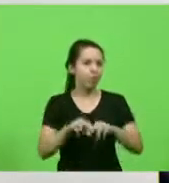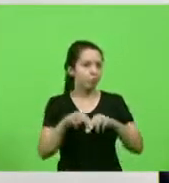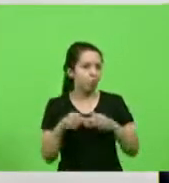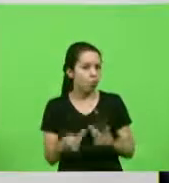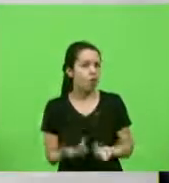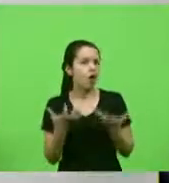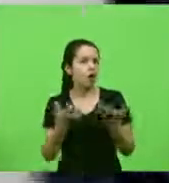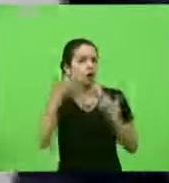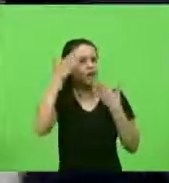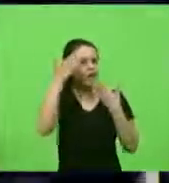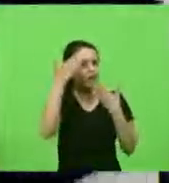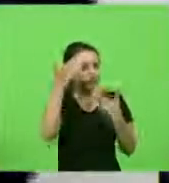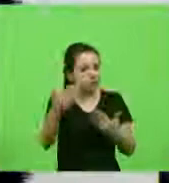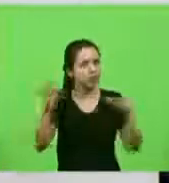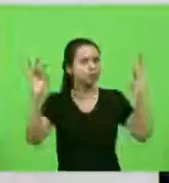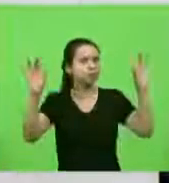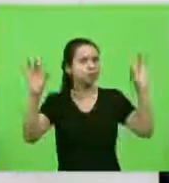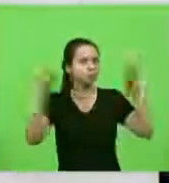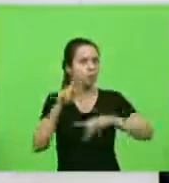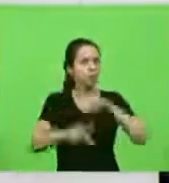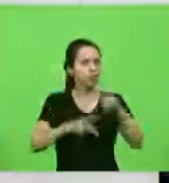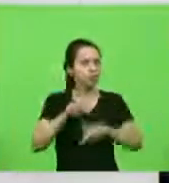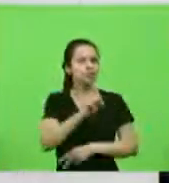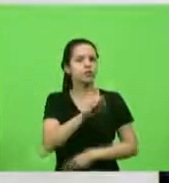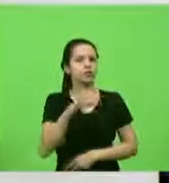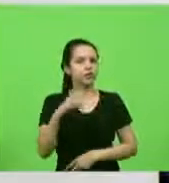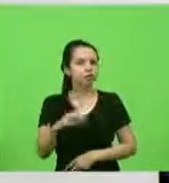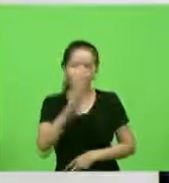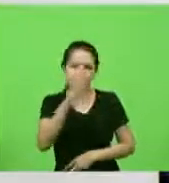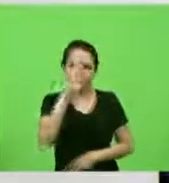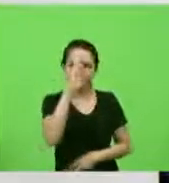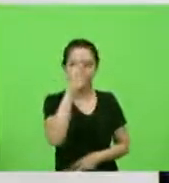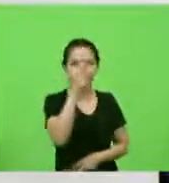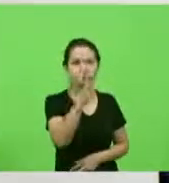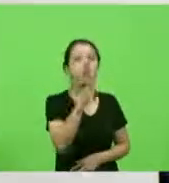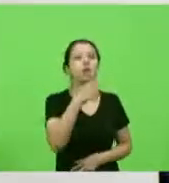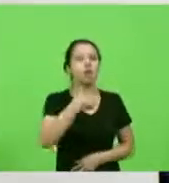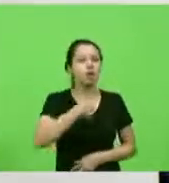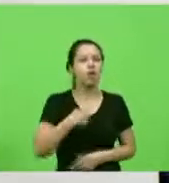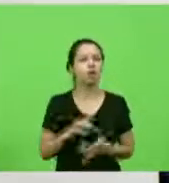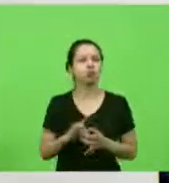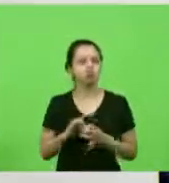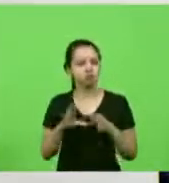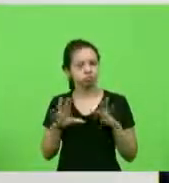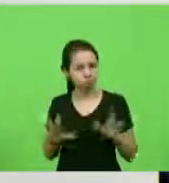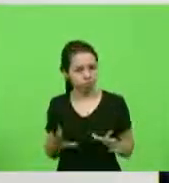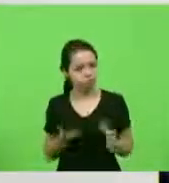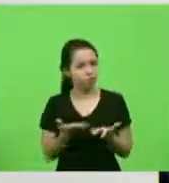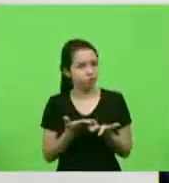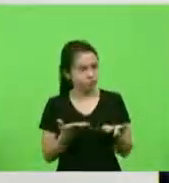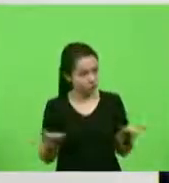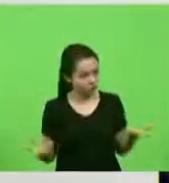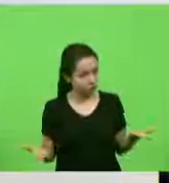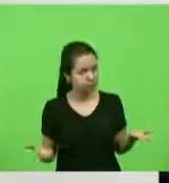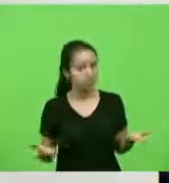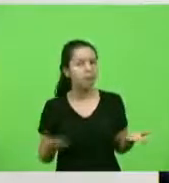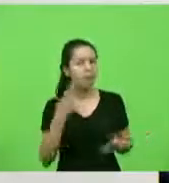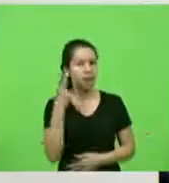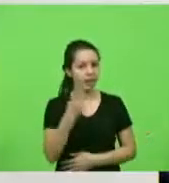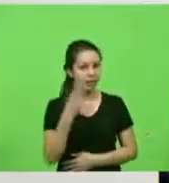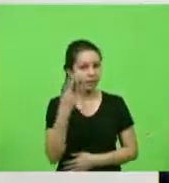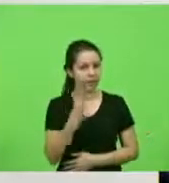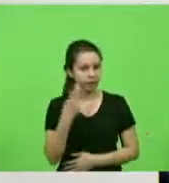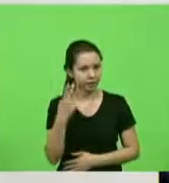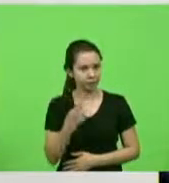oportunidade da população de Santa Catarina, mas, acima de tudo, me colocar à disposição dos senhores e das senhoras parlamentares